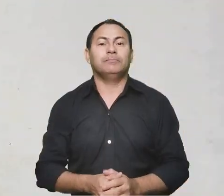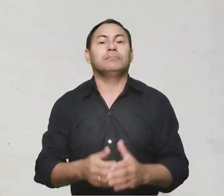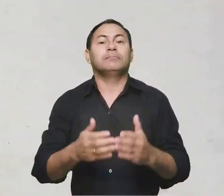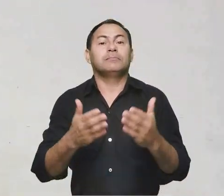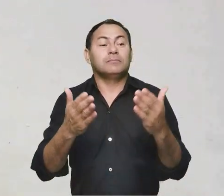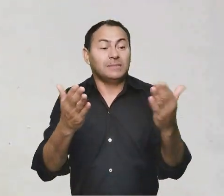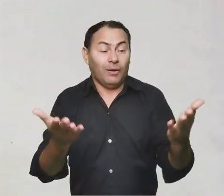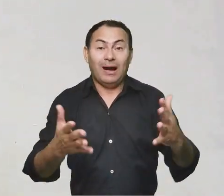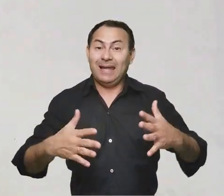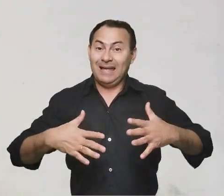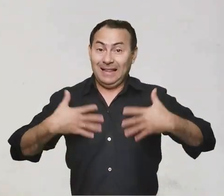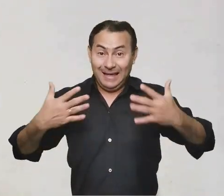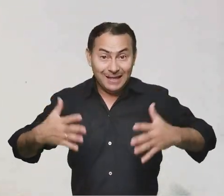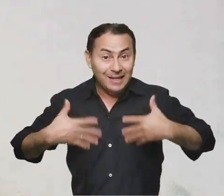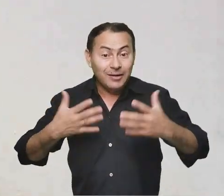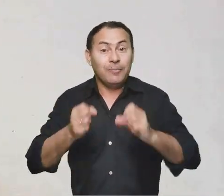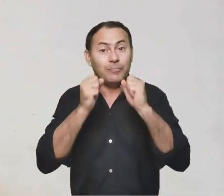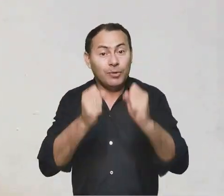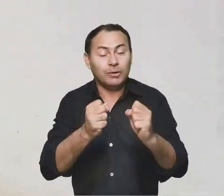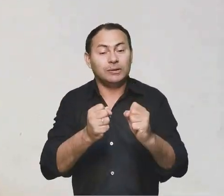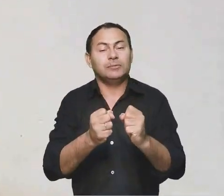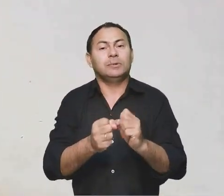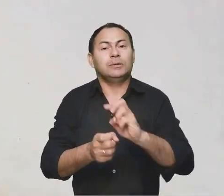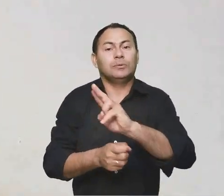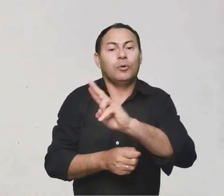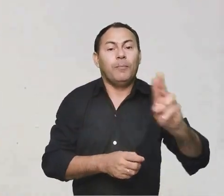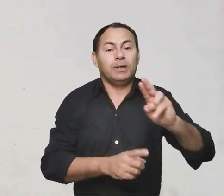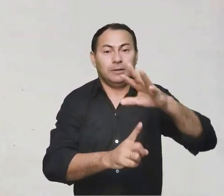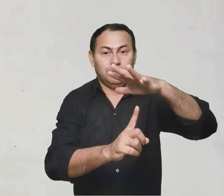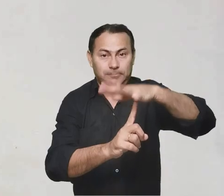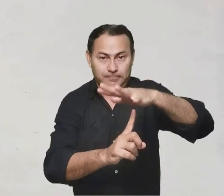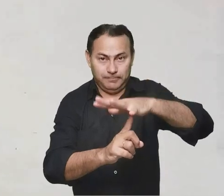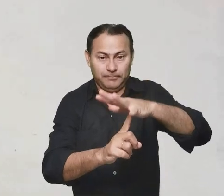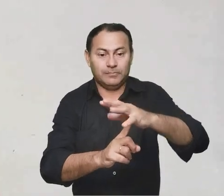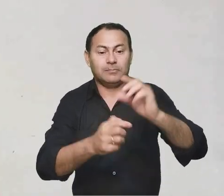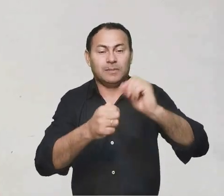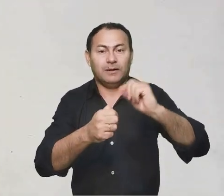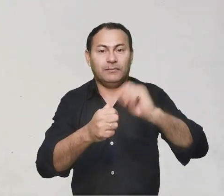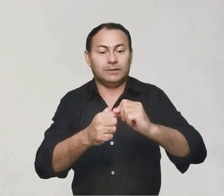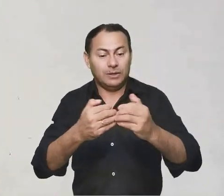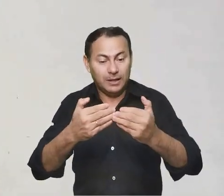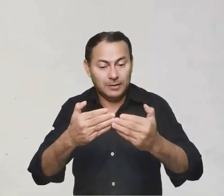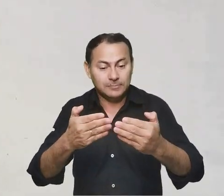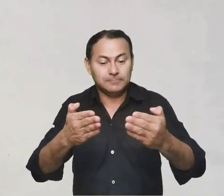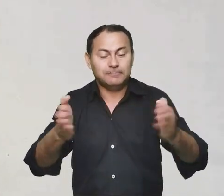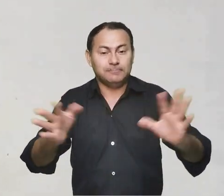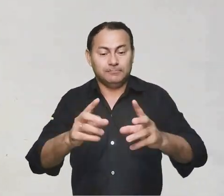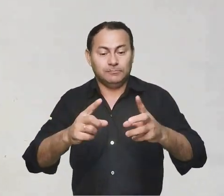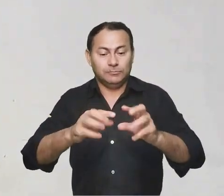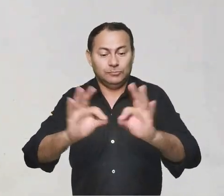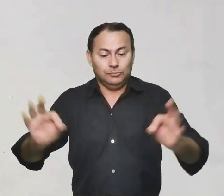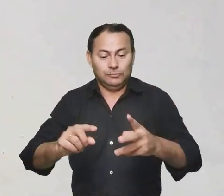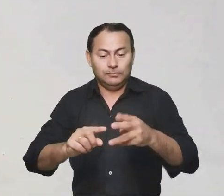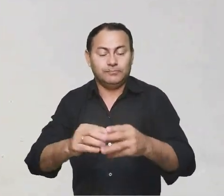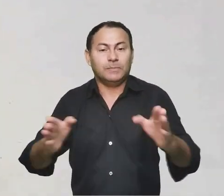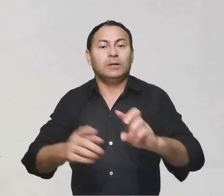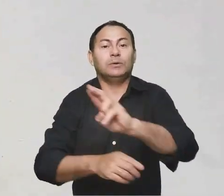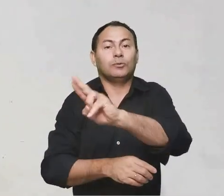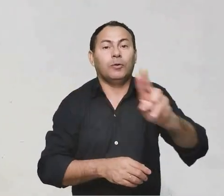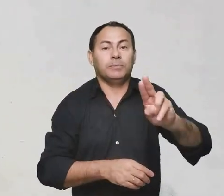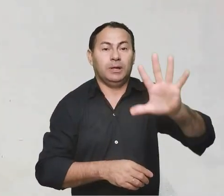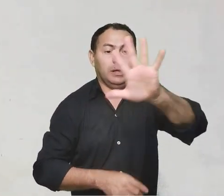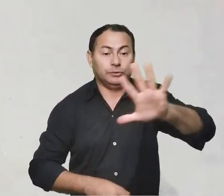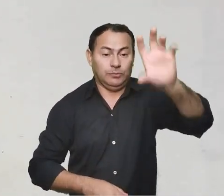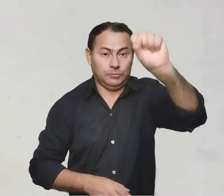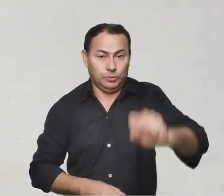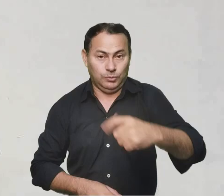Então é uma alegria podermos em nome do Paraná fazer esta inauguração em nome do